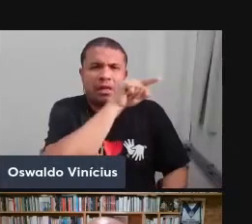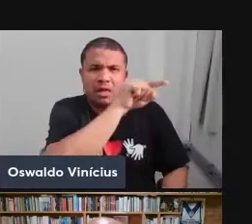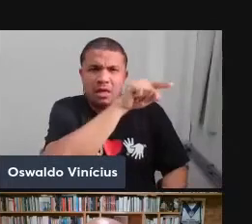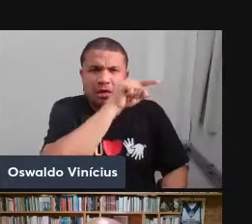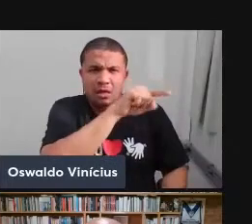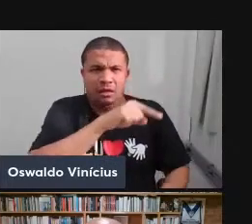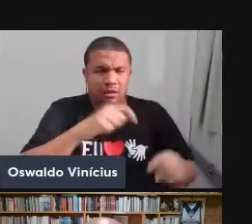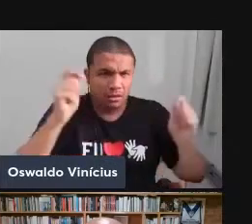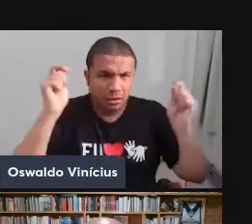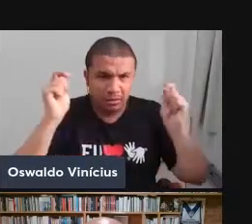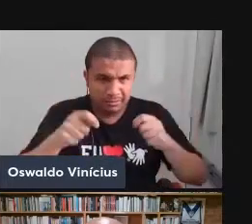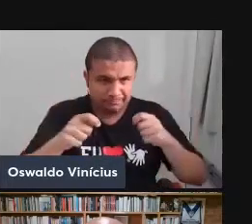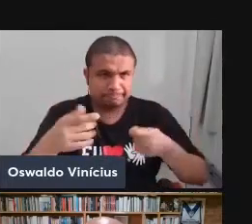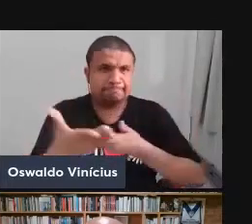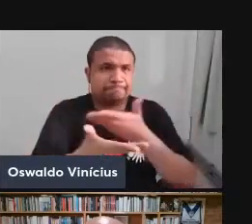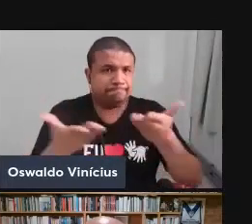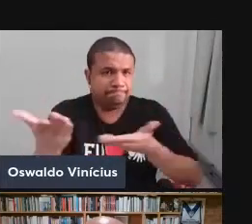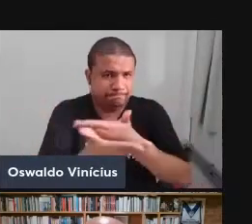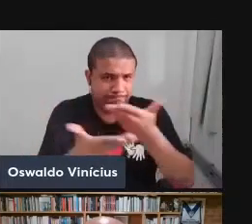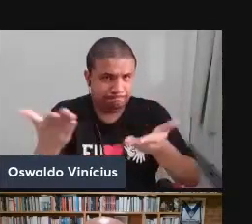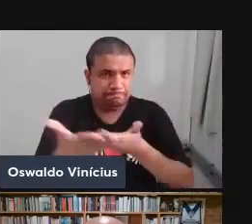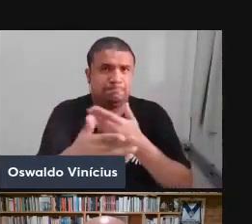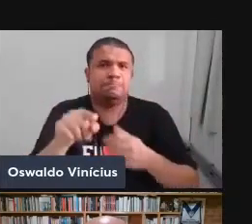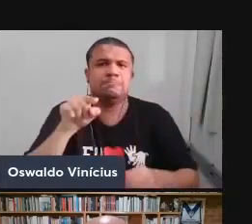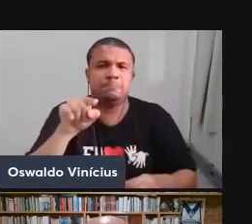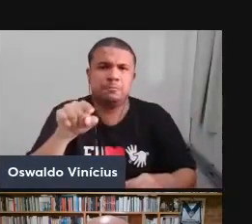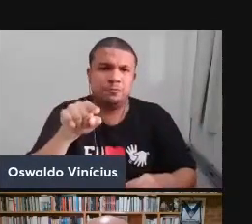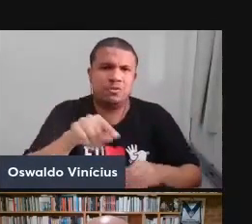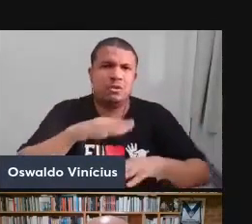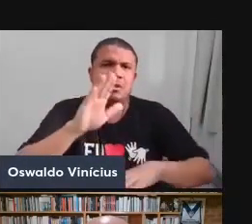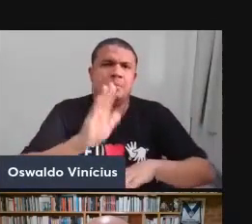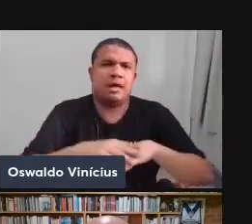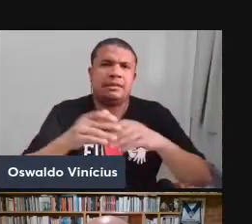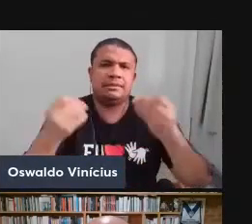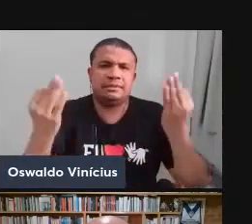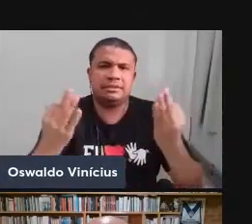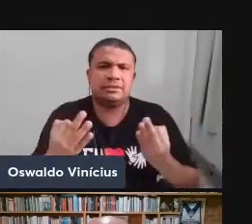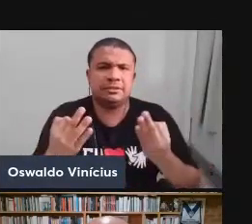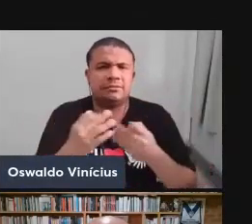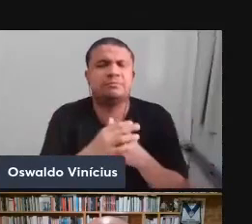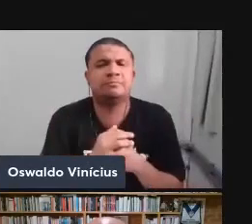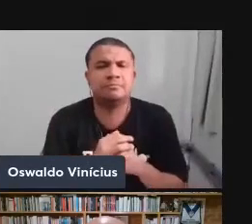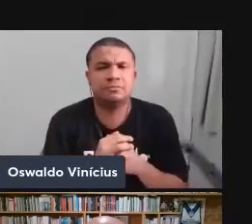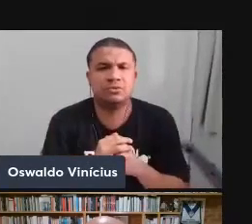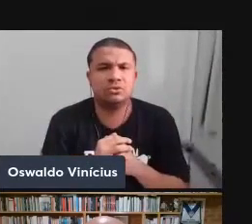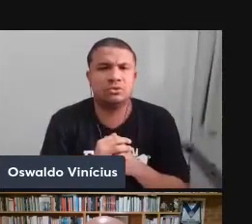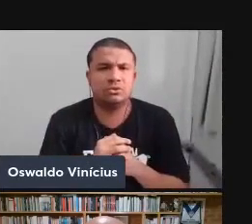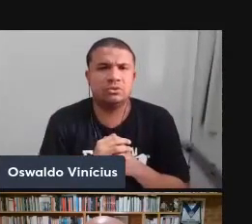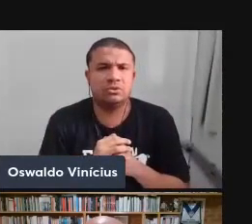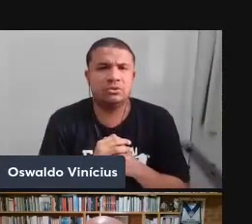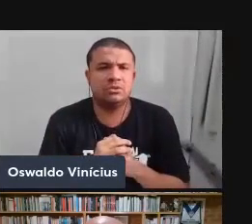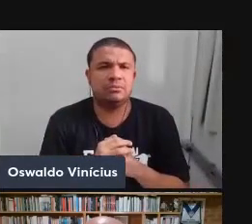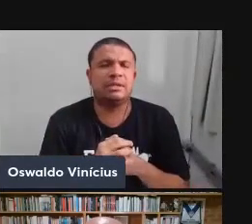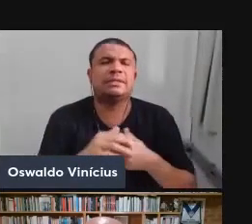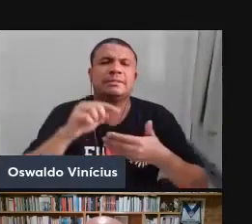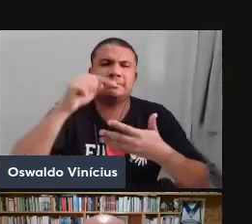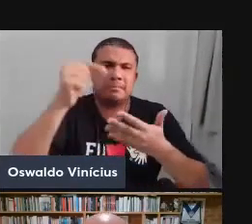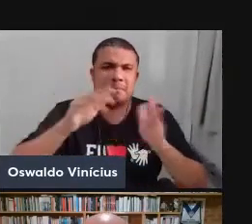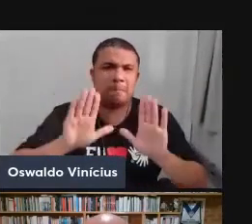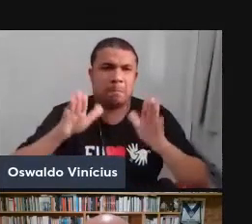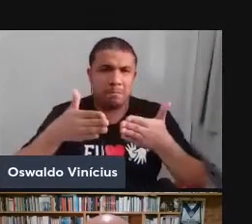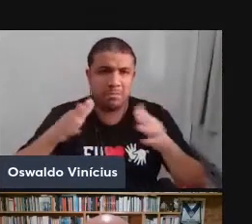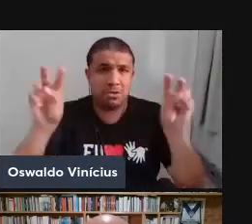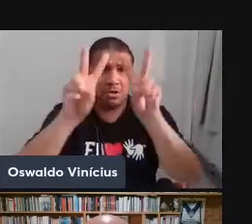dialogar com vocês de uma forma um pouco mais pontual, em torno de alguns